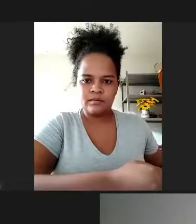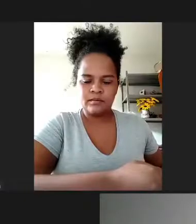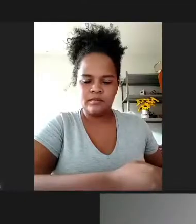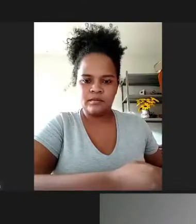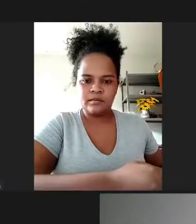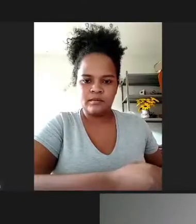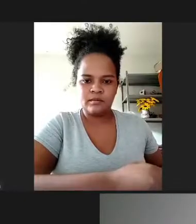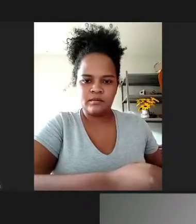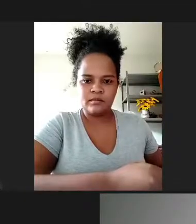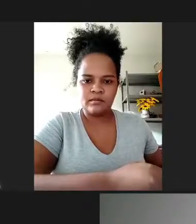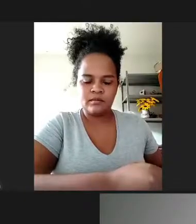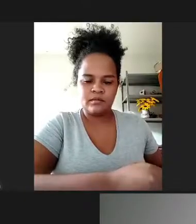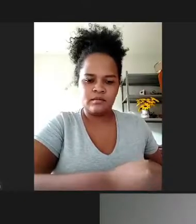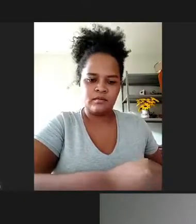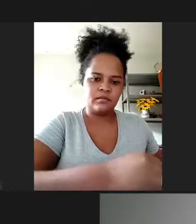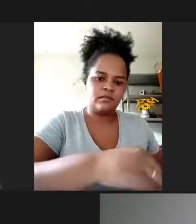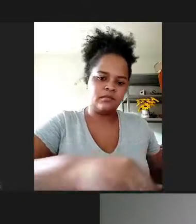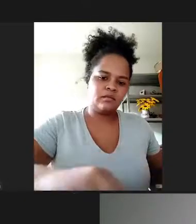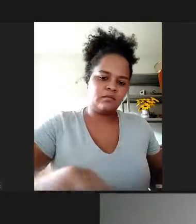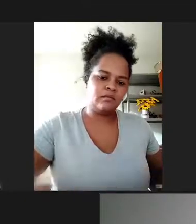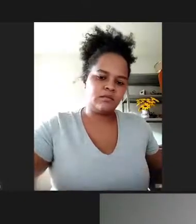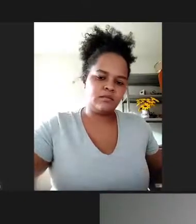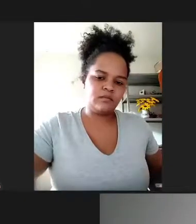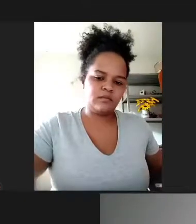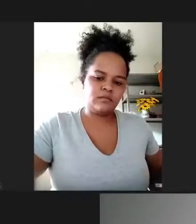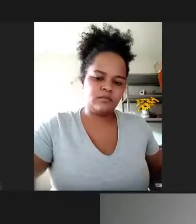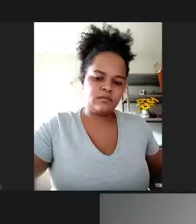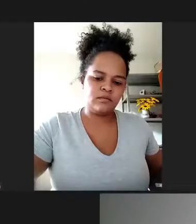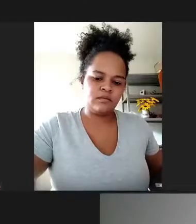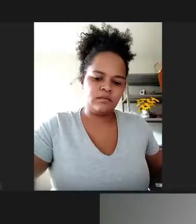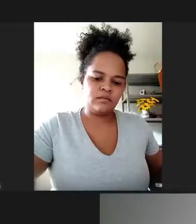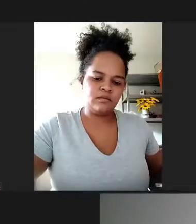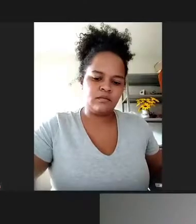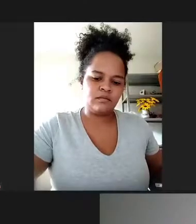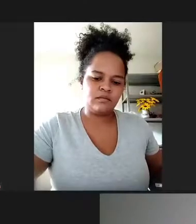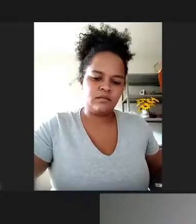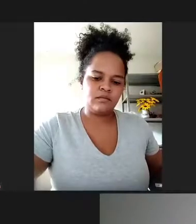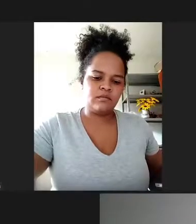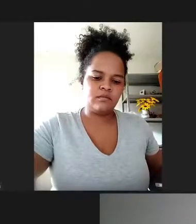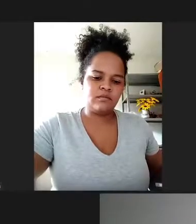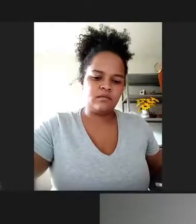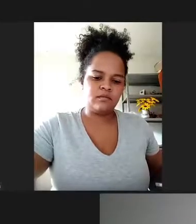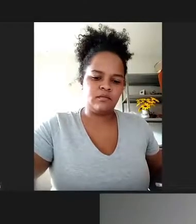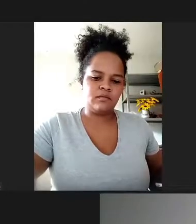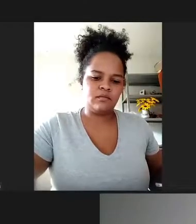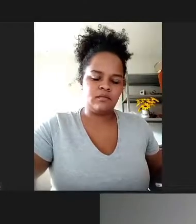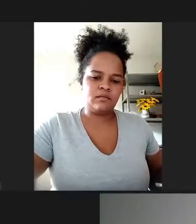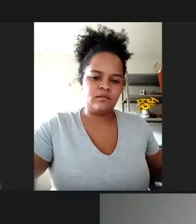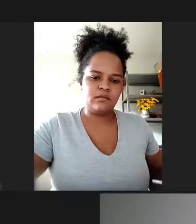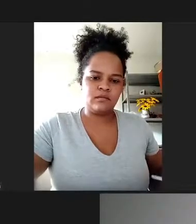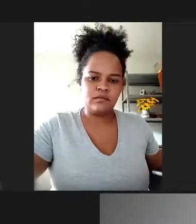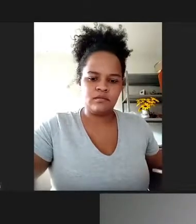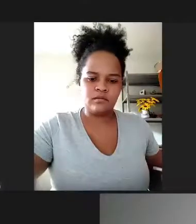encerramos os projetos em votação da ordem do dia e eu vou abrir o expediente livre o